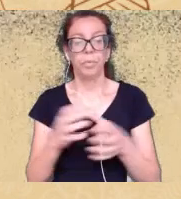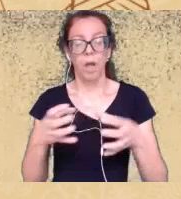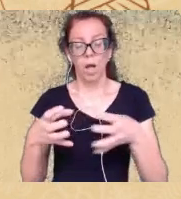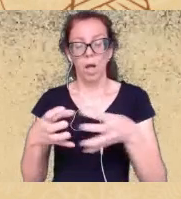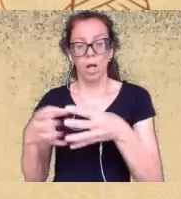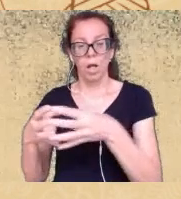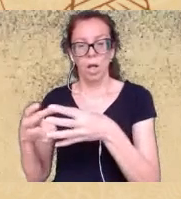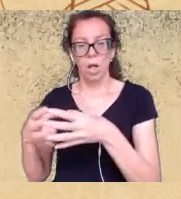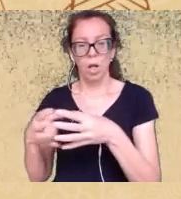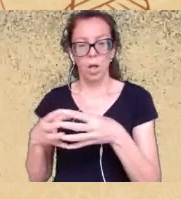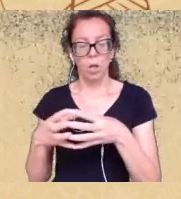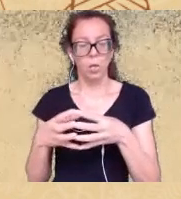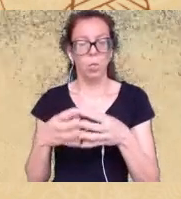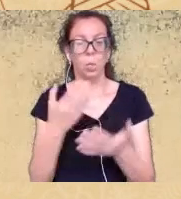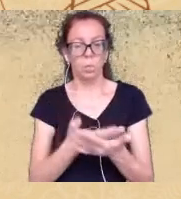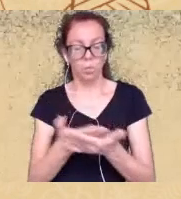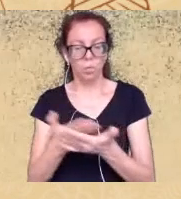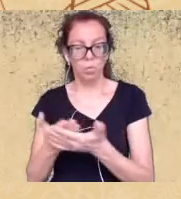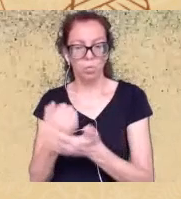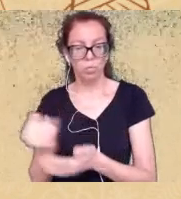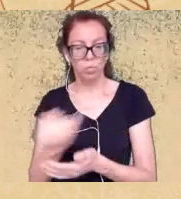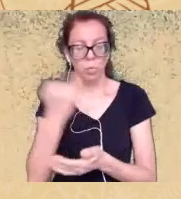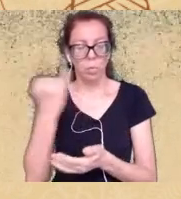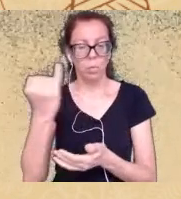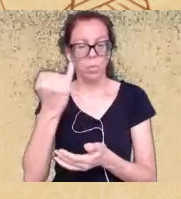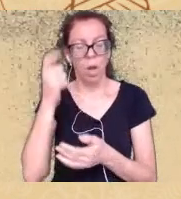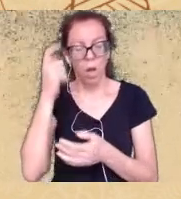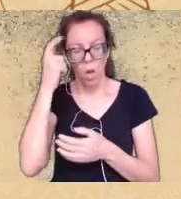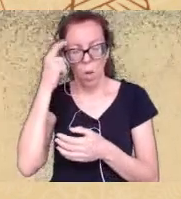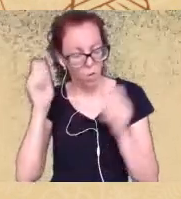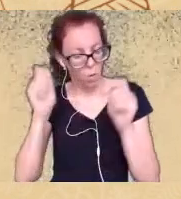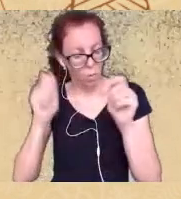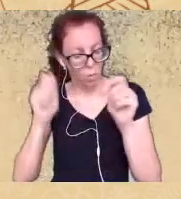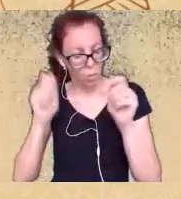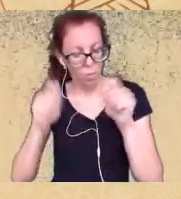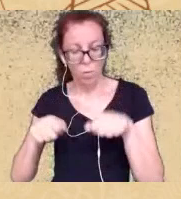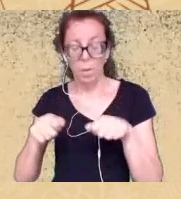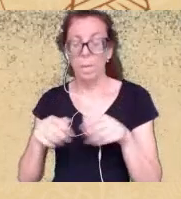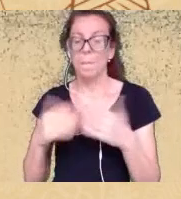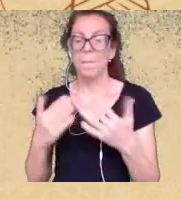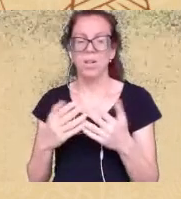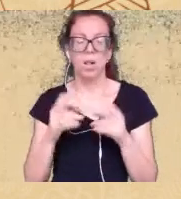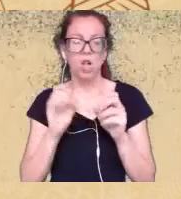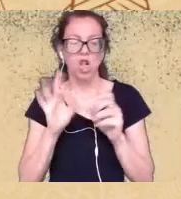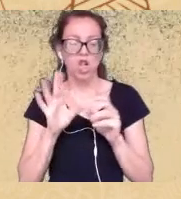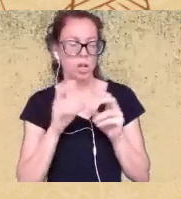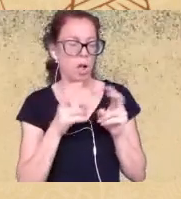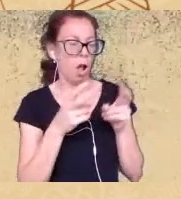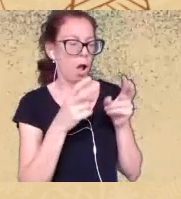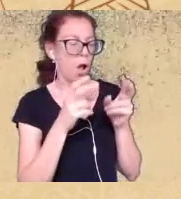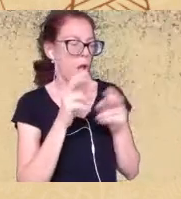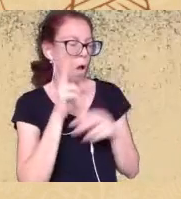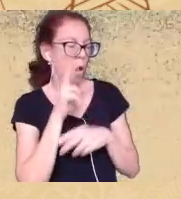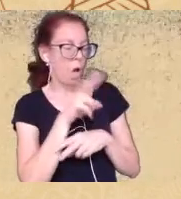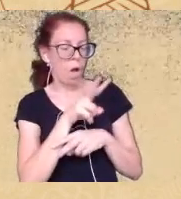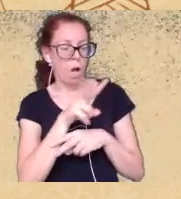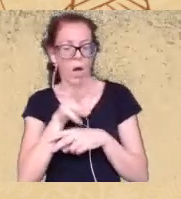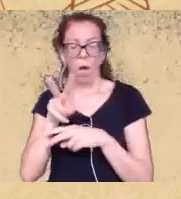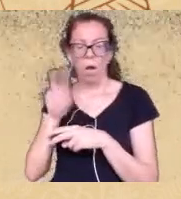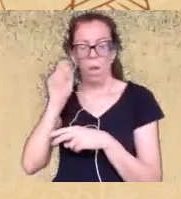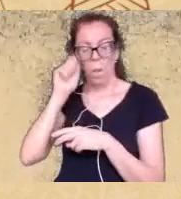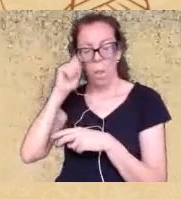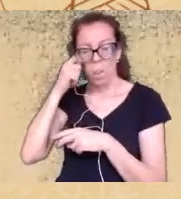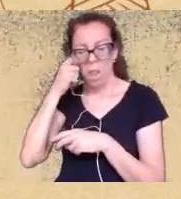então eu penso que não é possível mais eu só olhar para a questão do negro ou só olhar para a questão de classe é